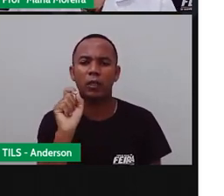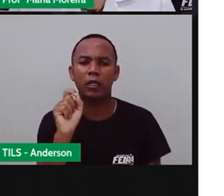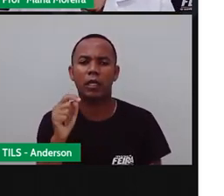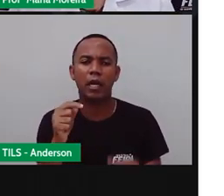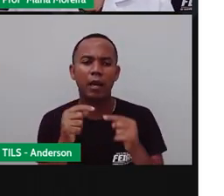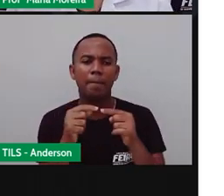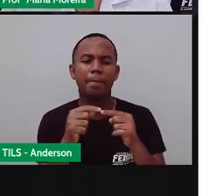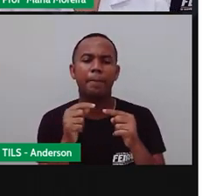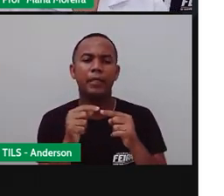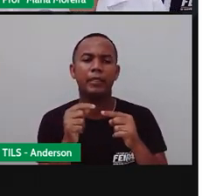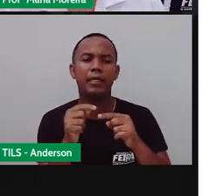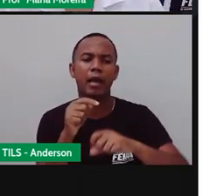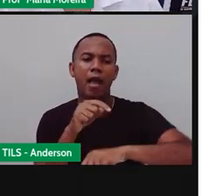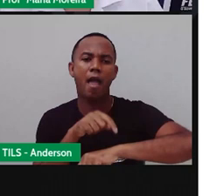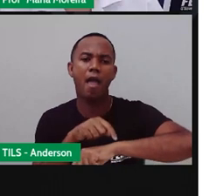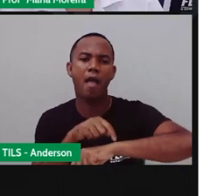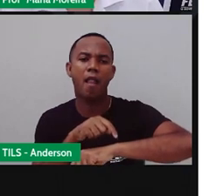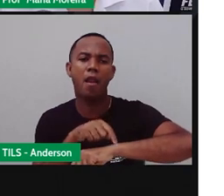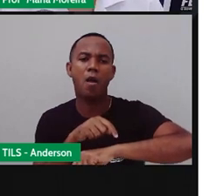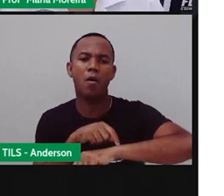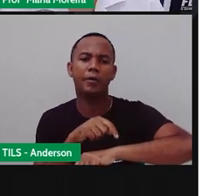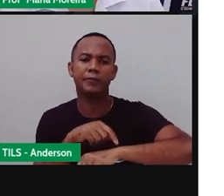relógio.